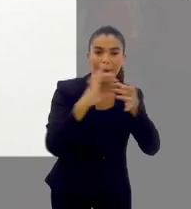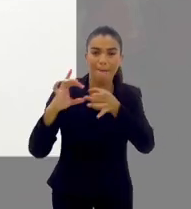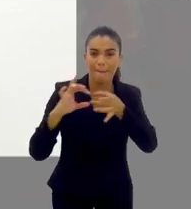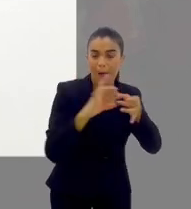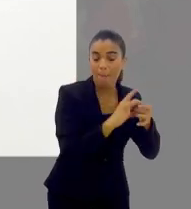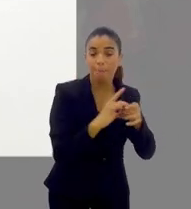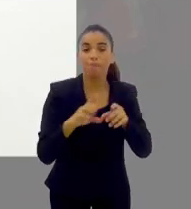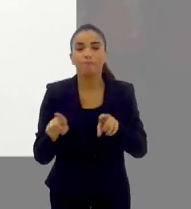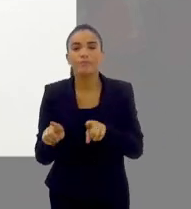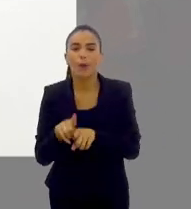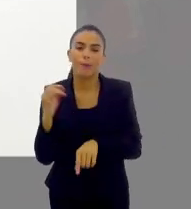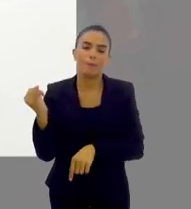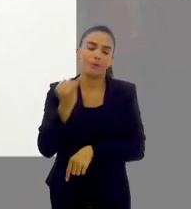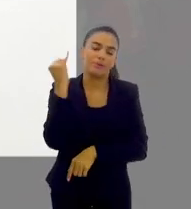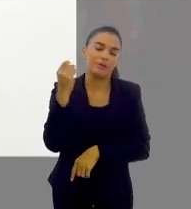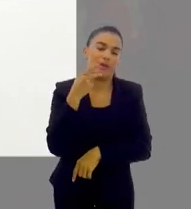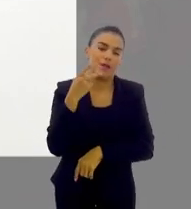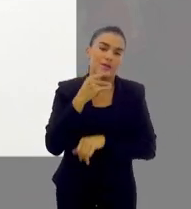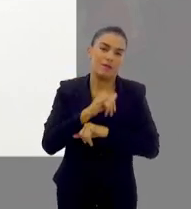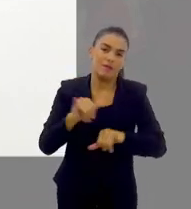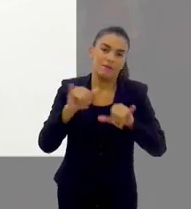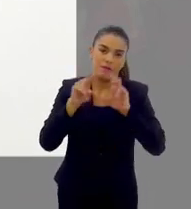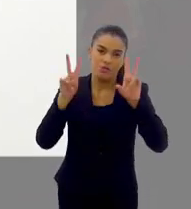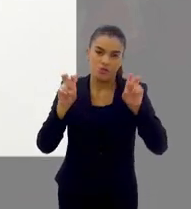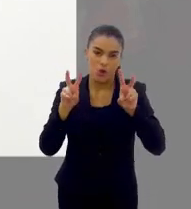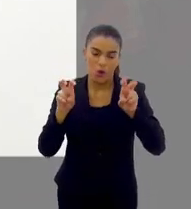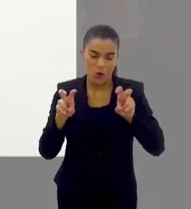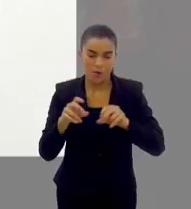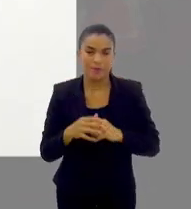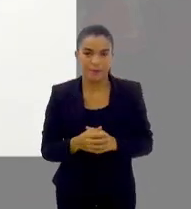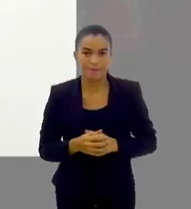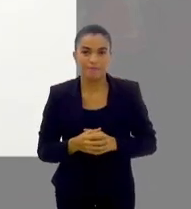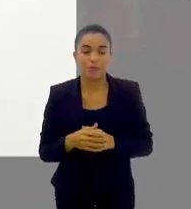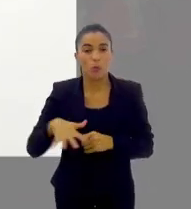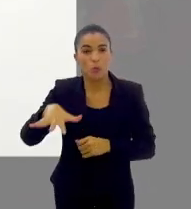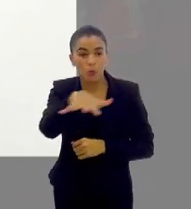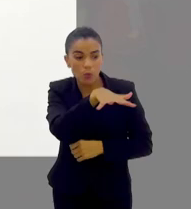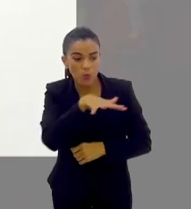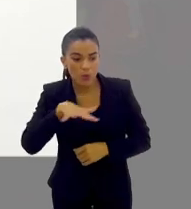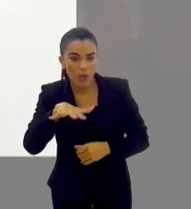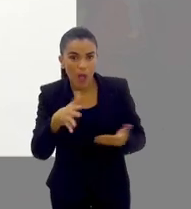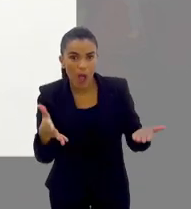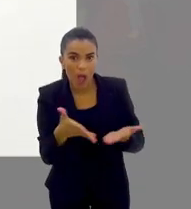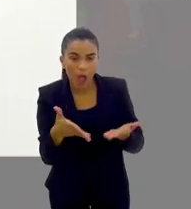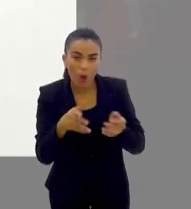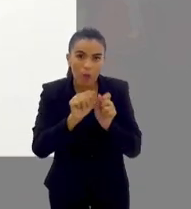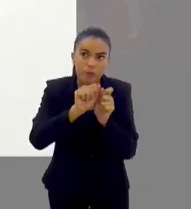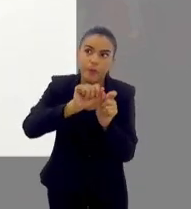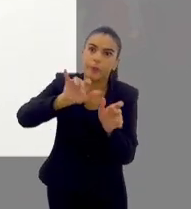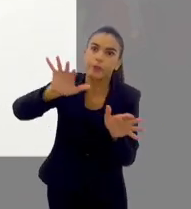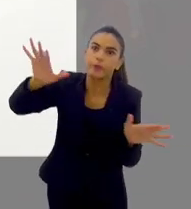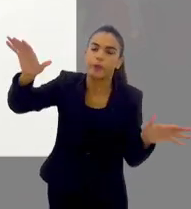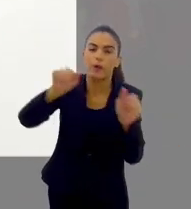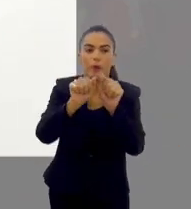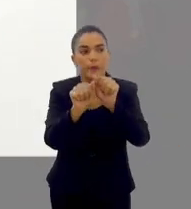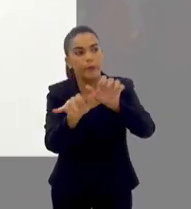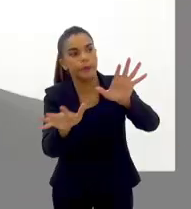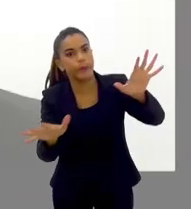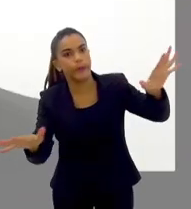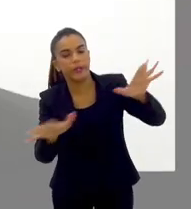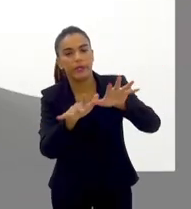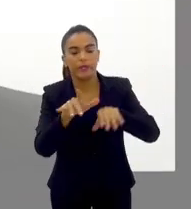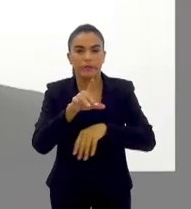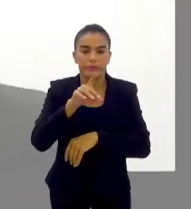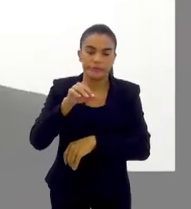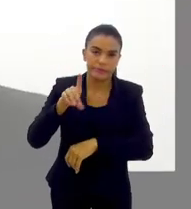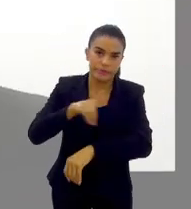que é tão importante a gente falar sobre casos como esses aí, num cenário que a gente está entrando numa epidemia, né? Numa